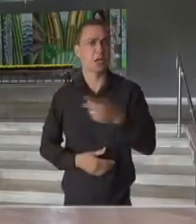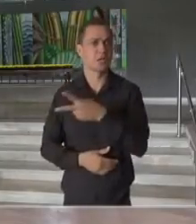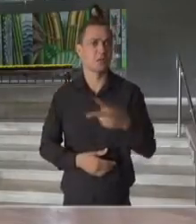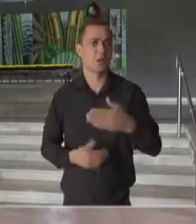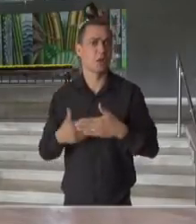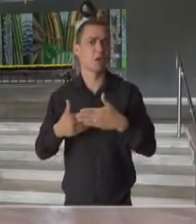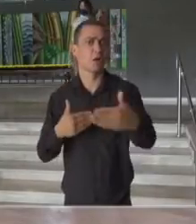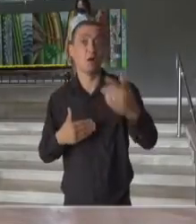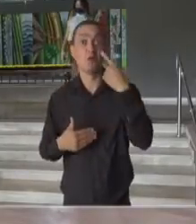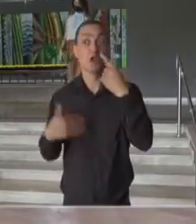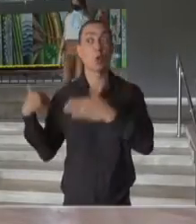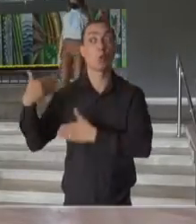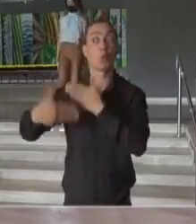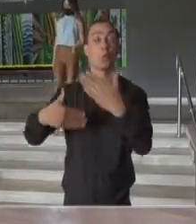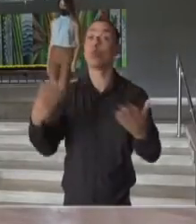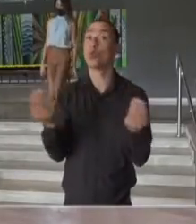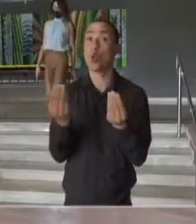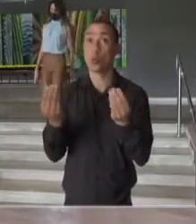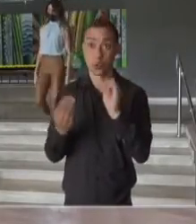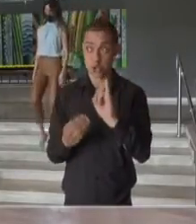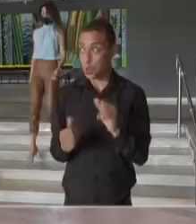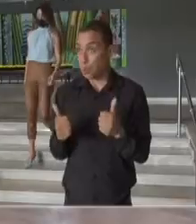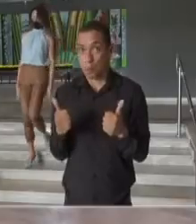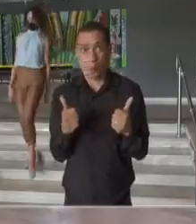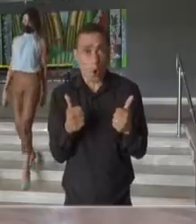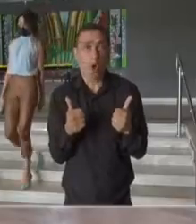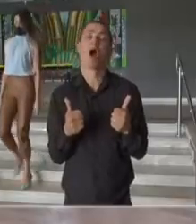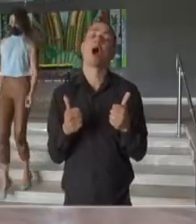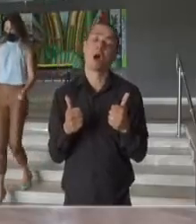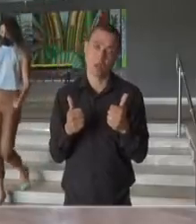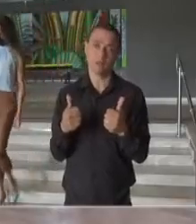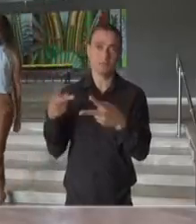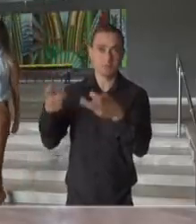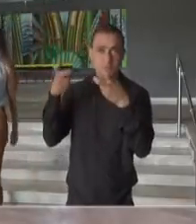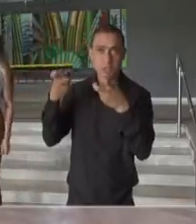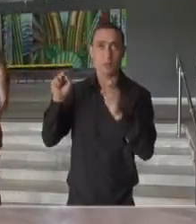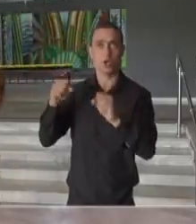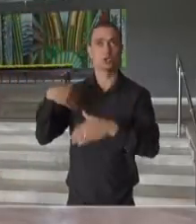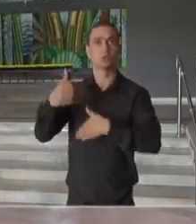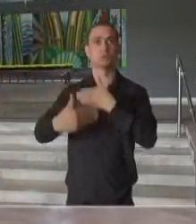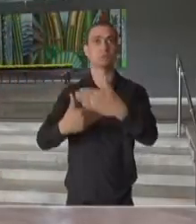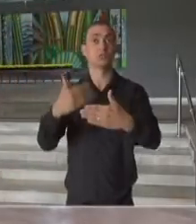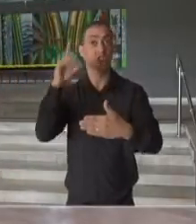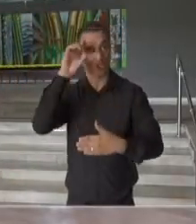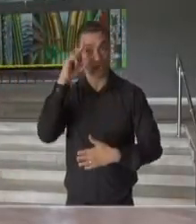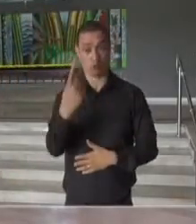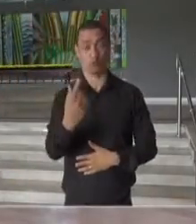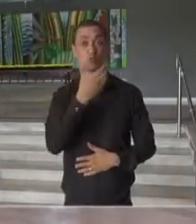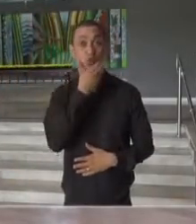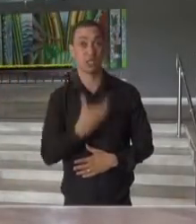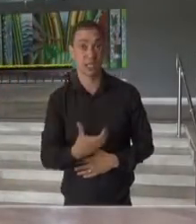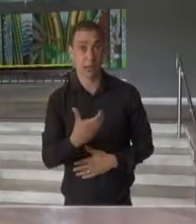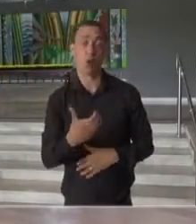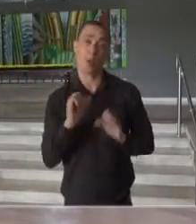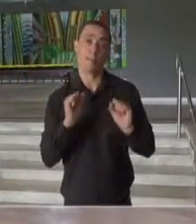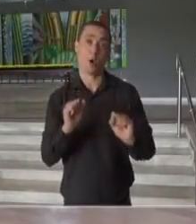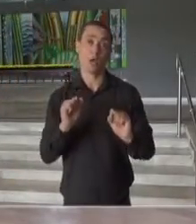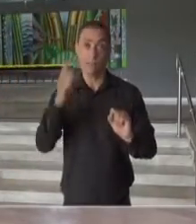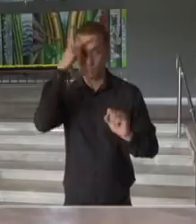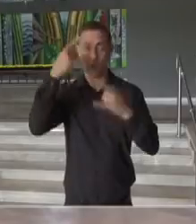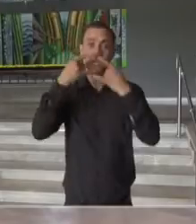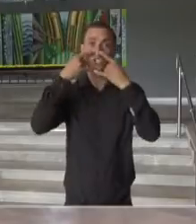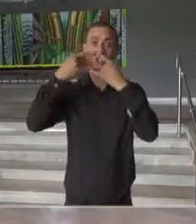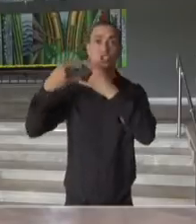a evolução, positivamente, como temos observado, muito provavelmente a partir de 1º de dezembro, aí sim, as pessoas